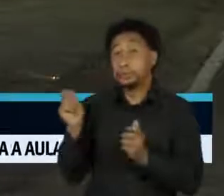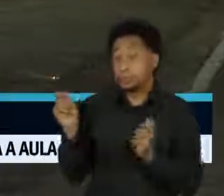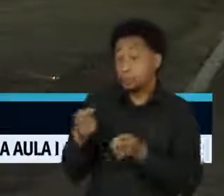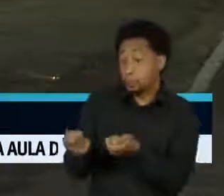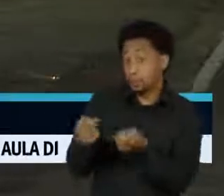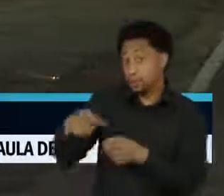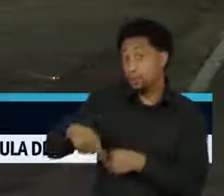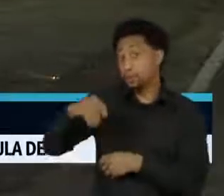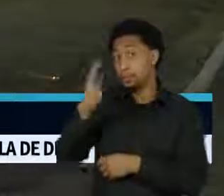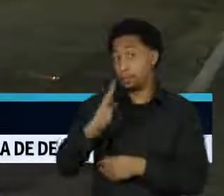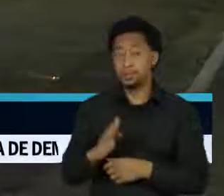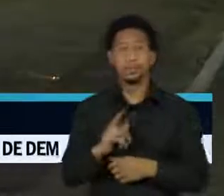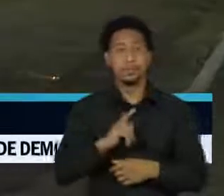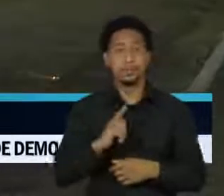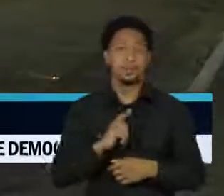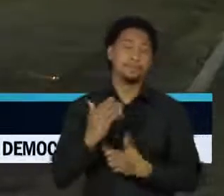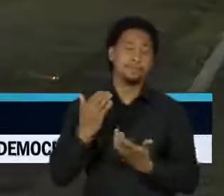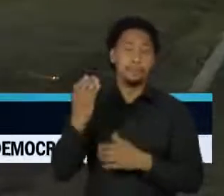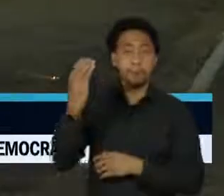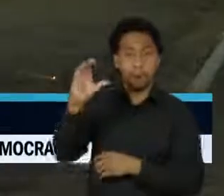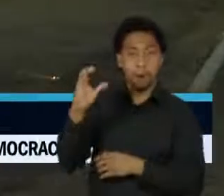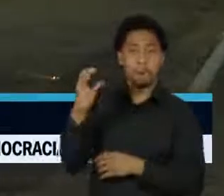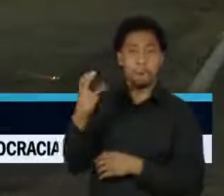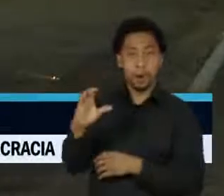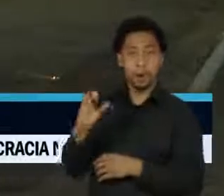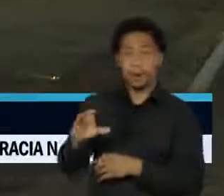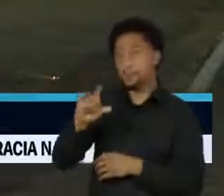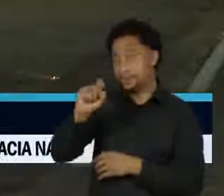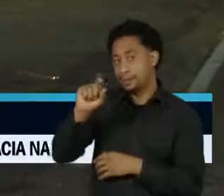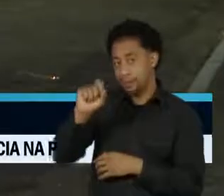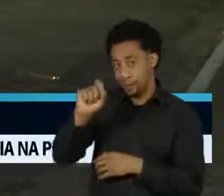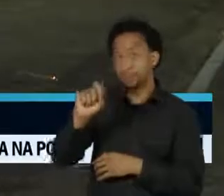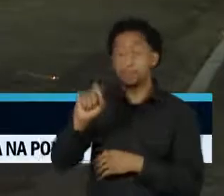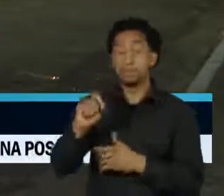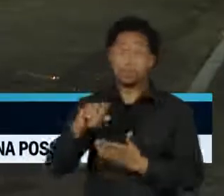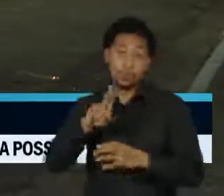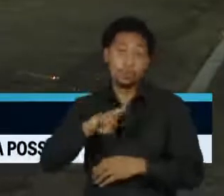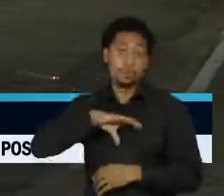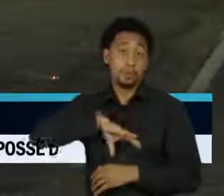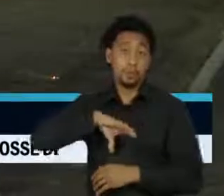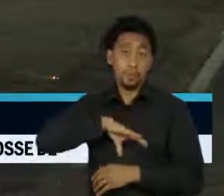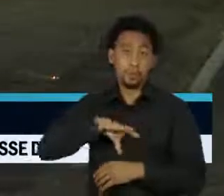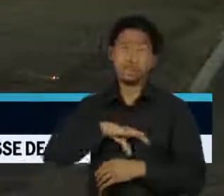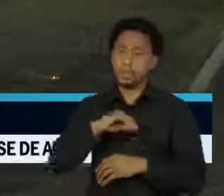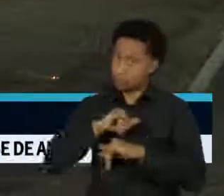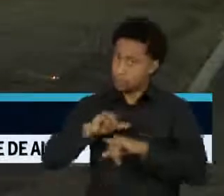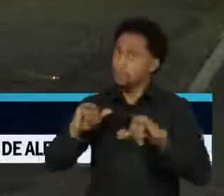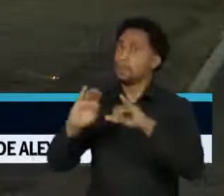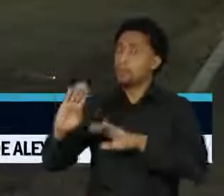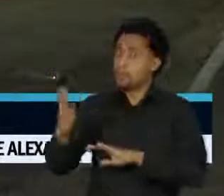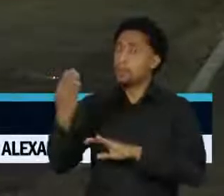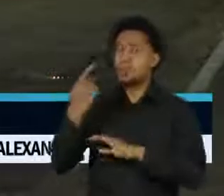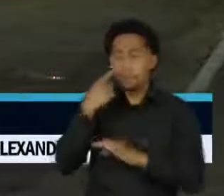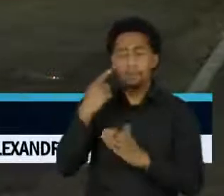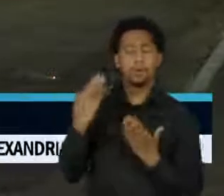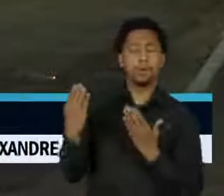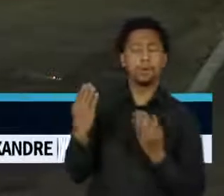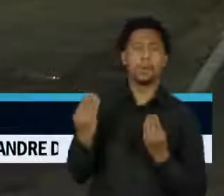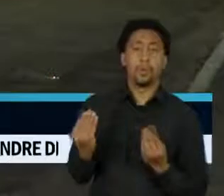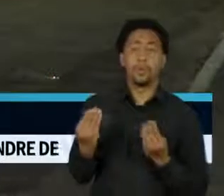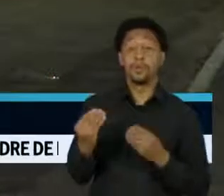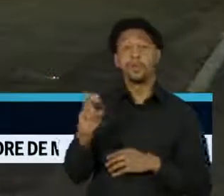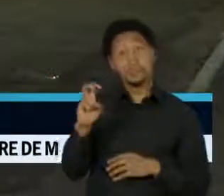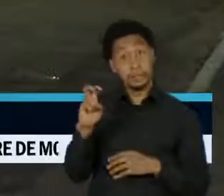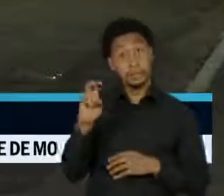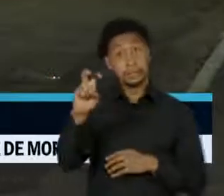10 anúncios em português usando uma mistura de postagens reais com exemplos destacados pela justiça eleitoral. Cinco destes